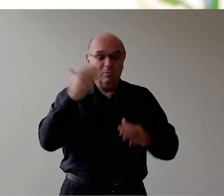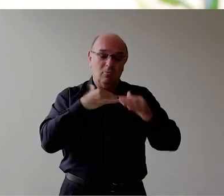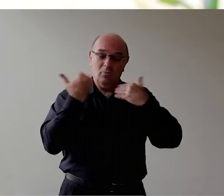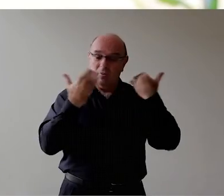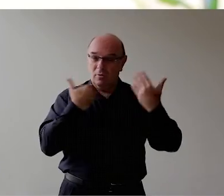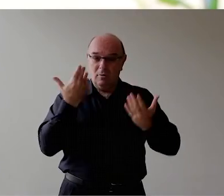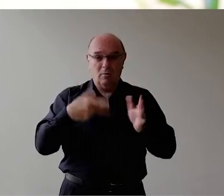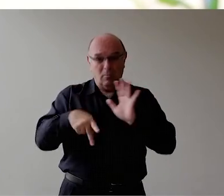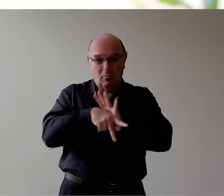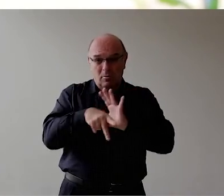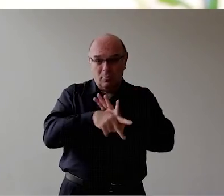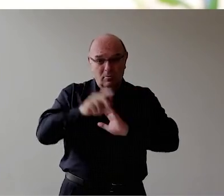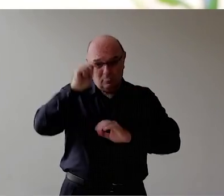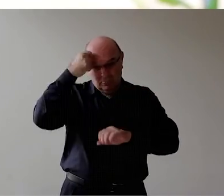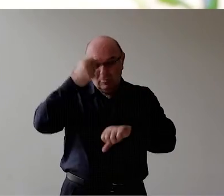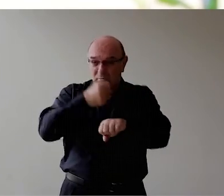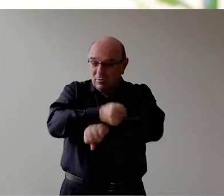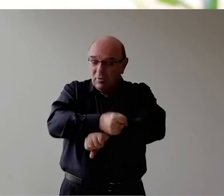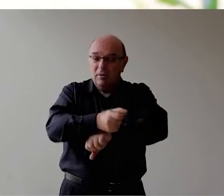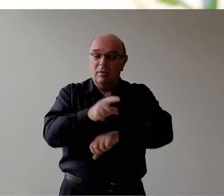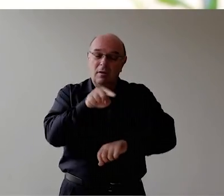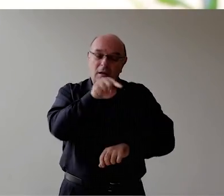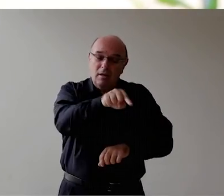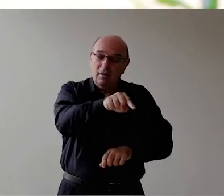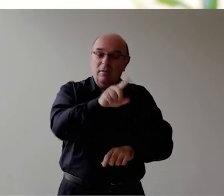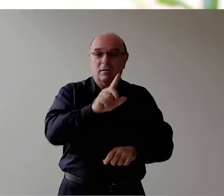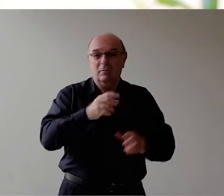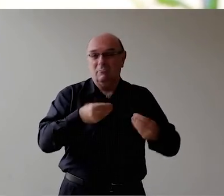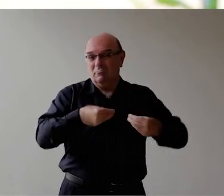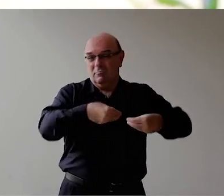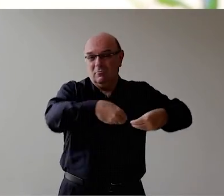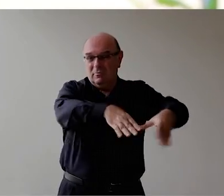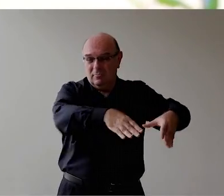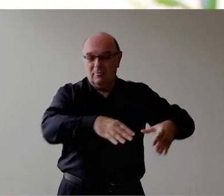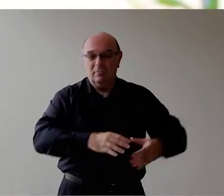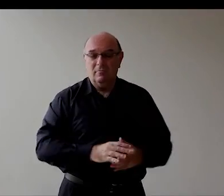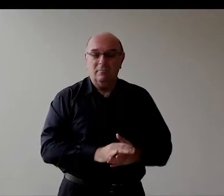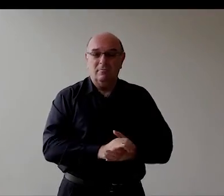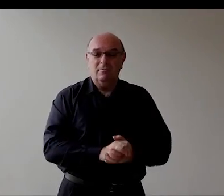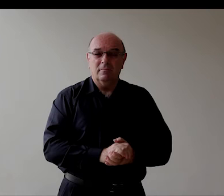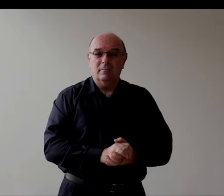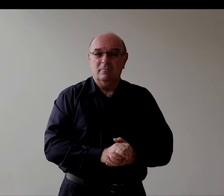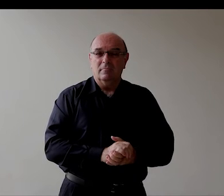mortos Eles só autorizavam Jogar Dentro dessa lagoa